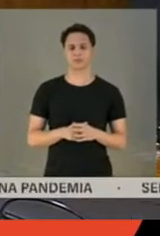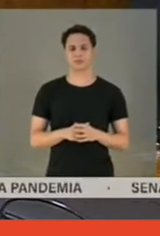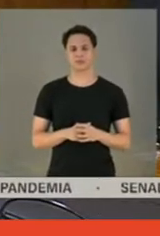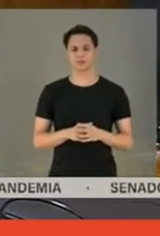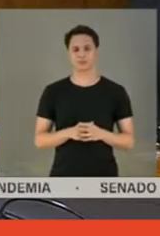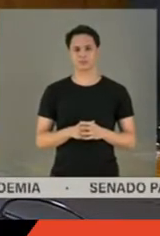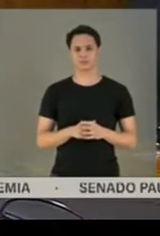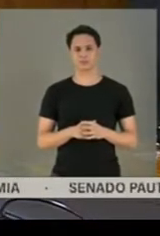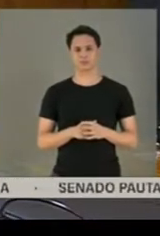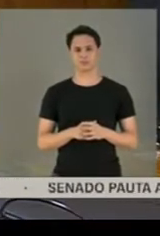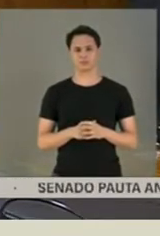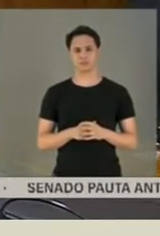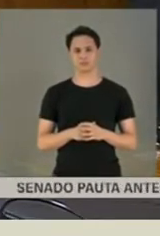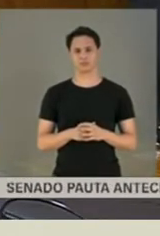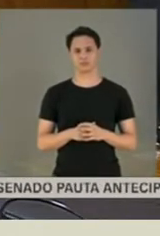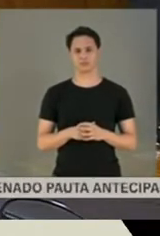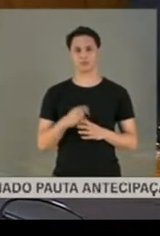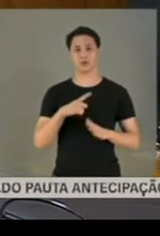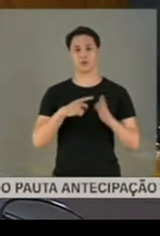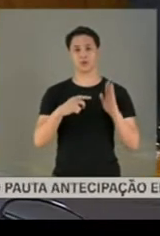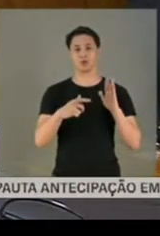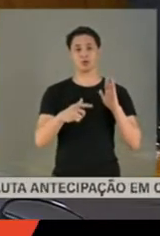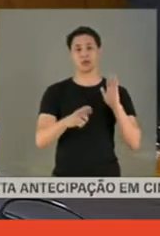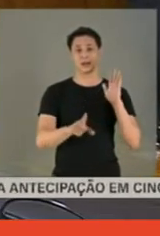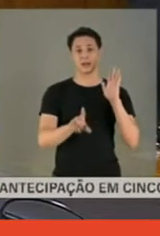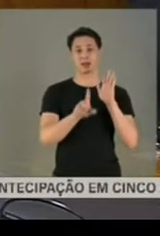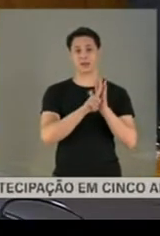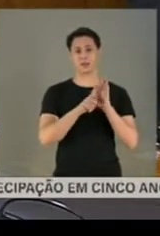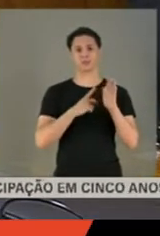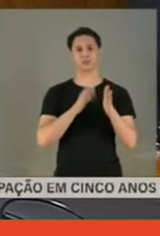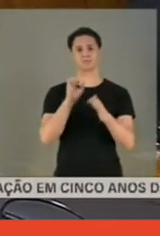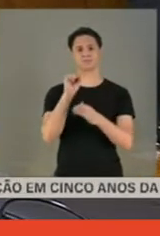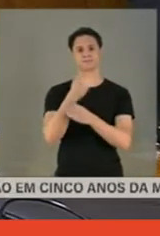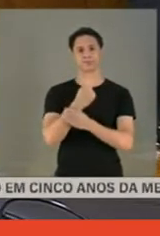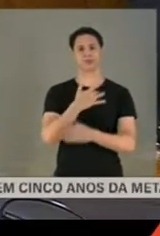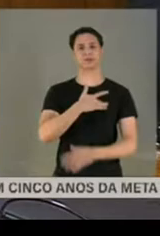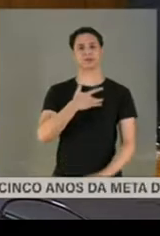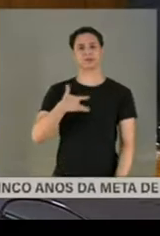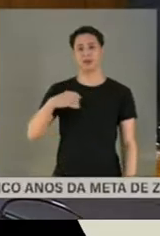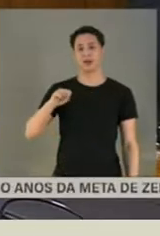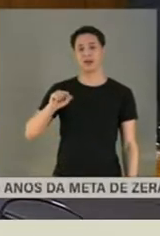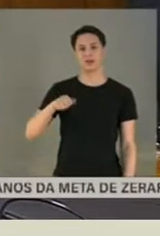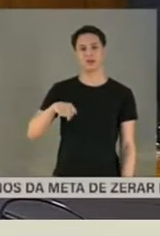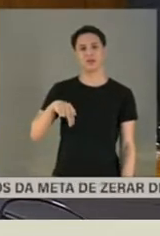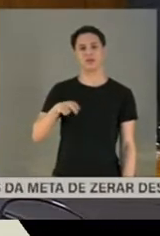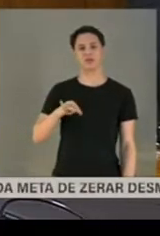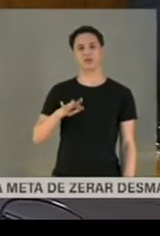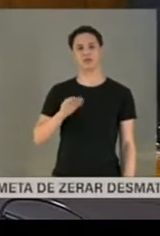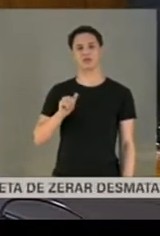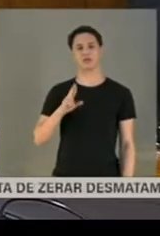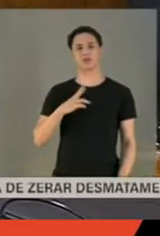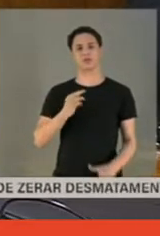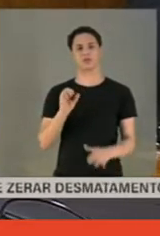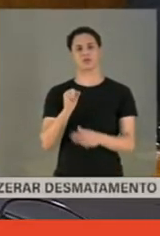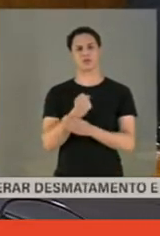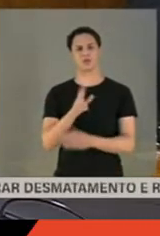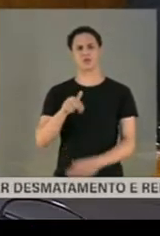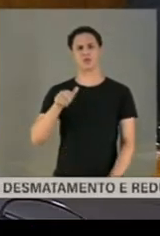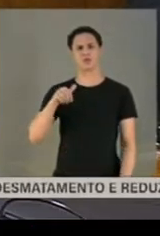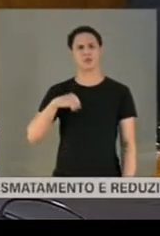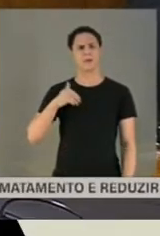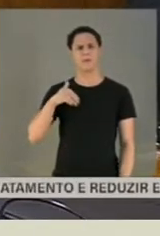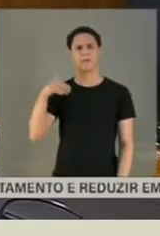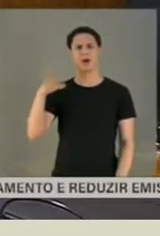normas preventivas sanitárias para que se garanta, para que nunca mais